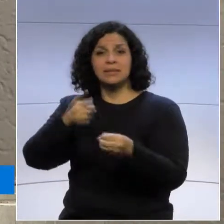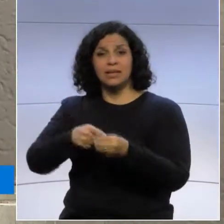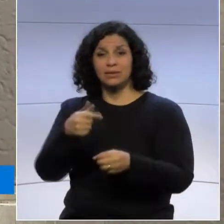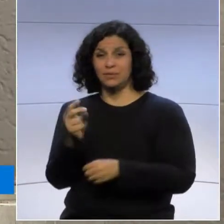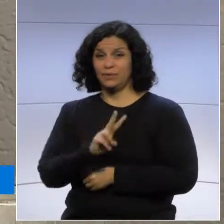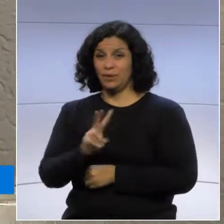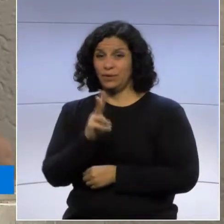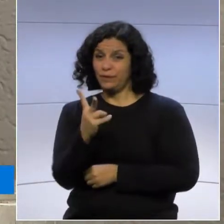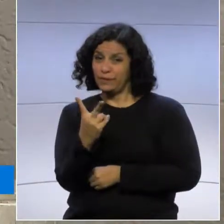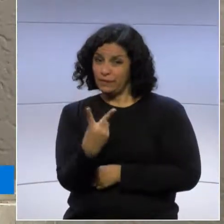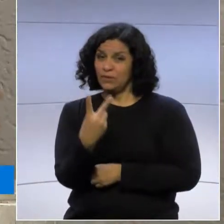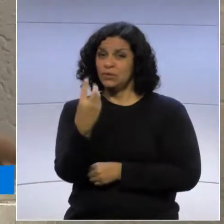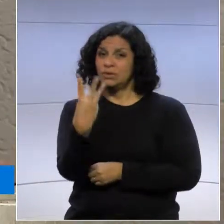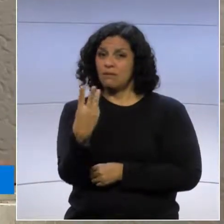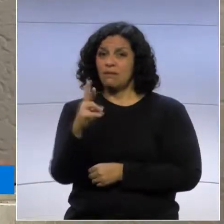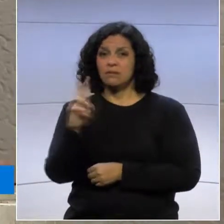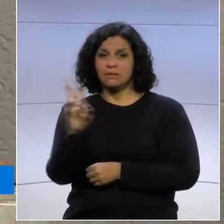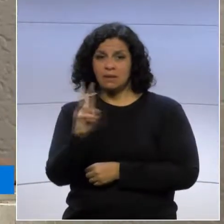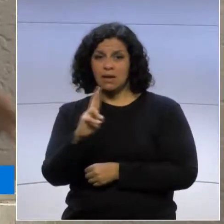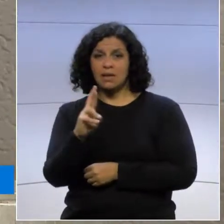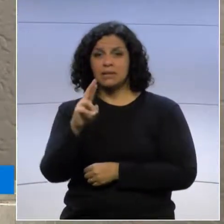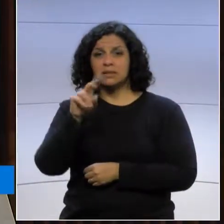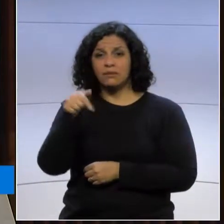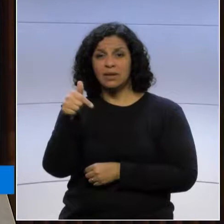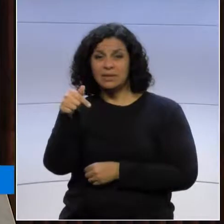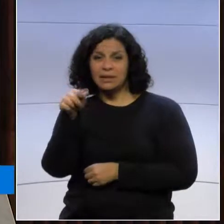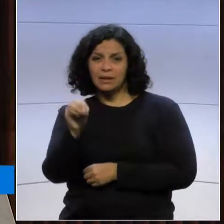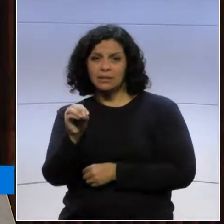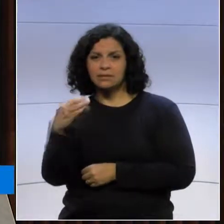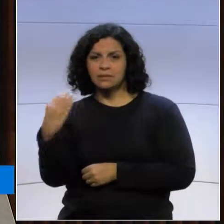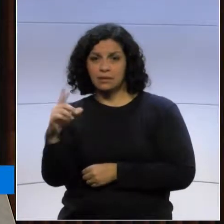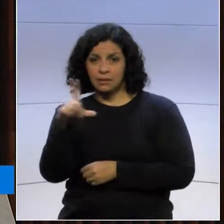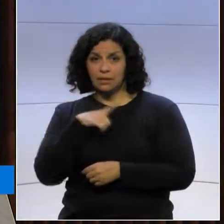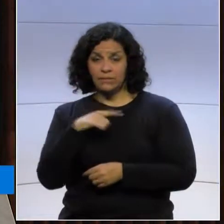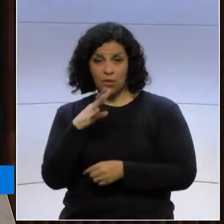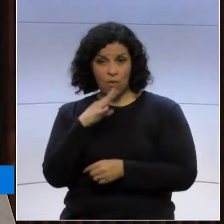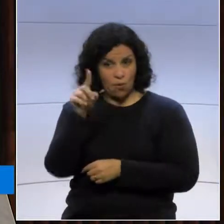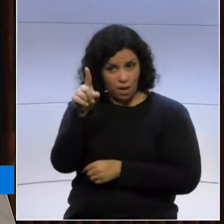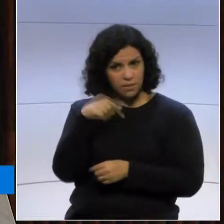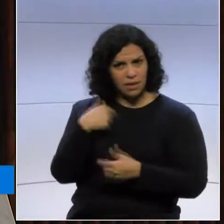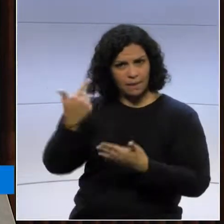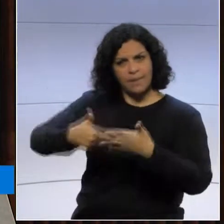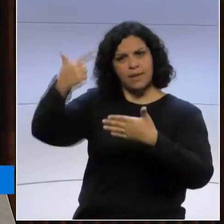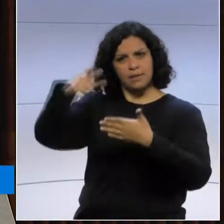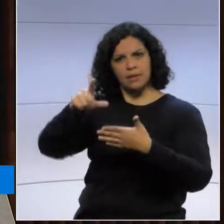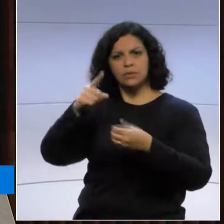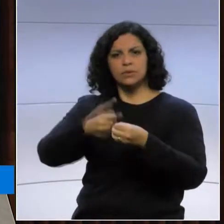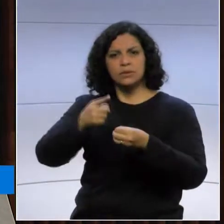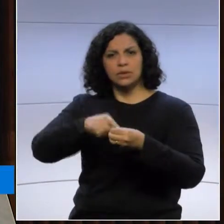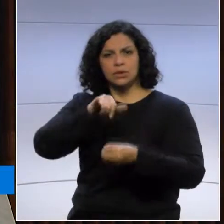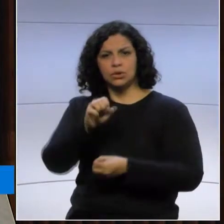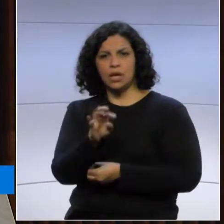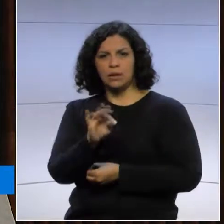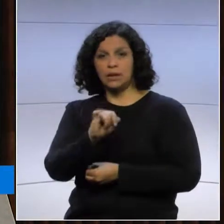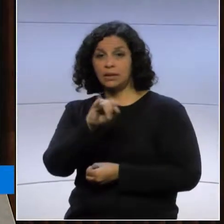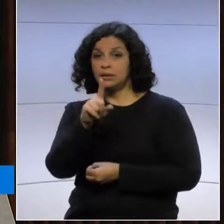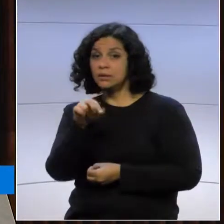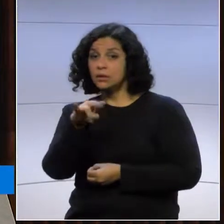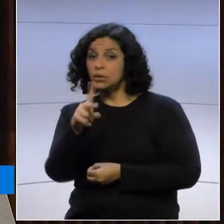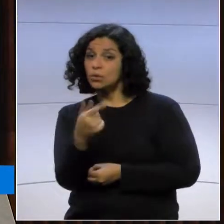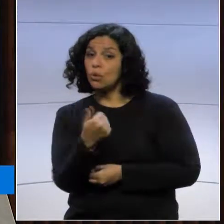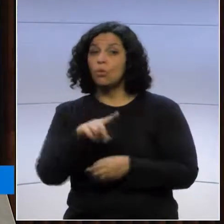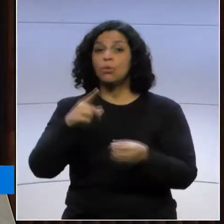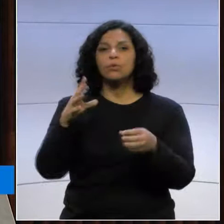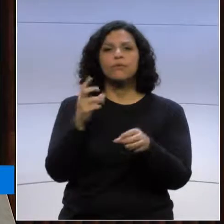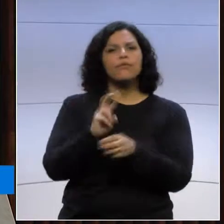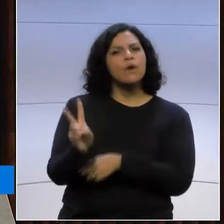$,70. O público que nos acompanha, para quem conhece a praça do pedágio de Jataizinho, a tarifa está R$ 23